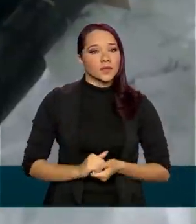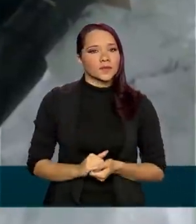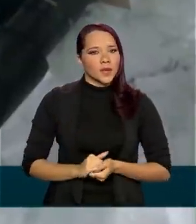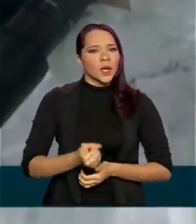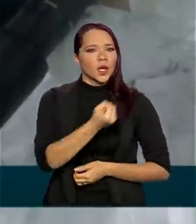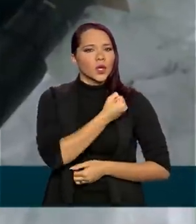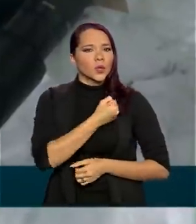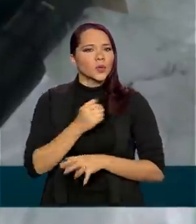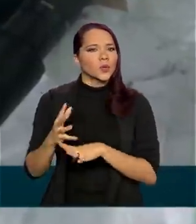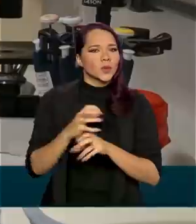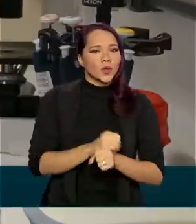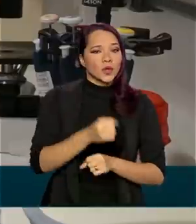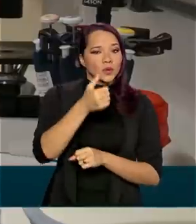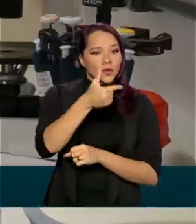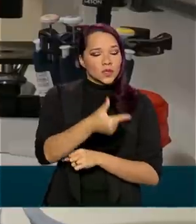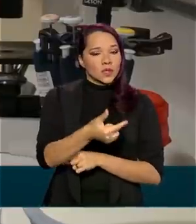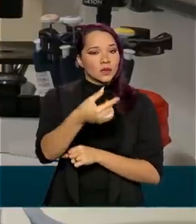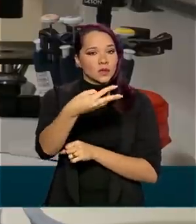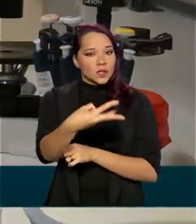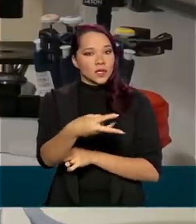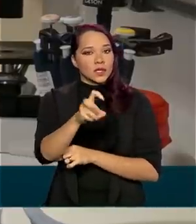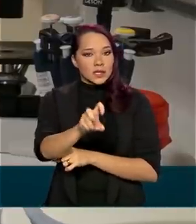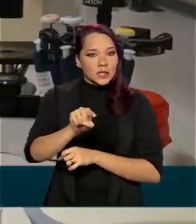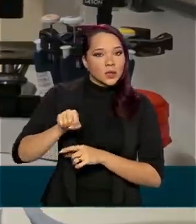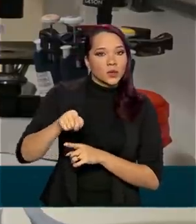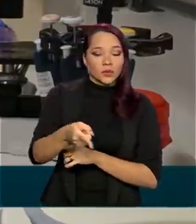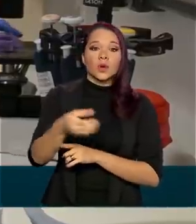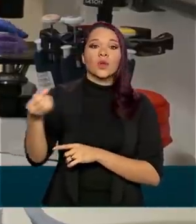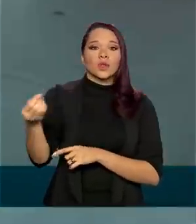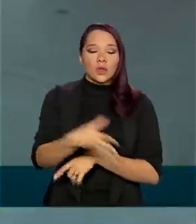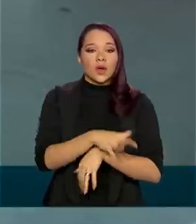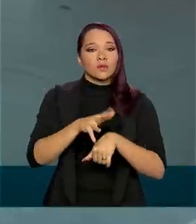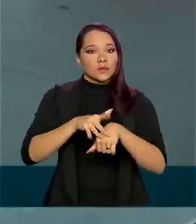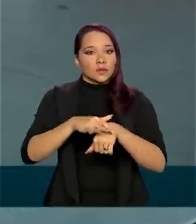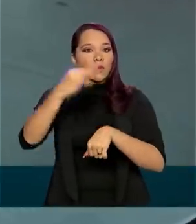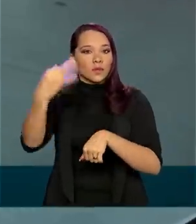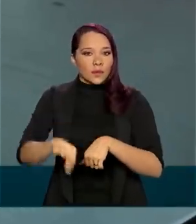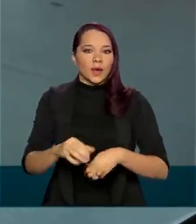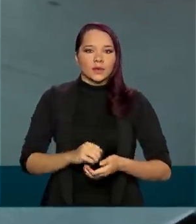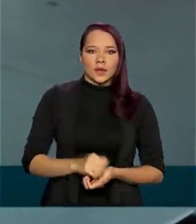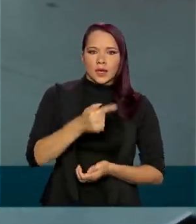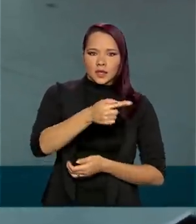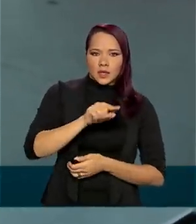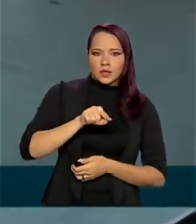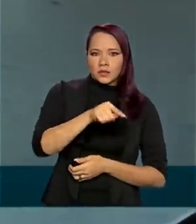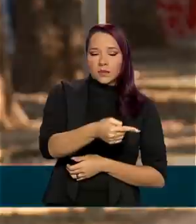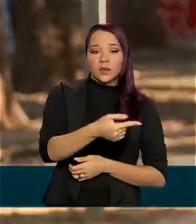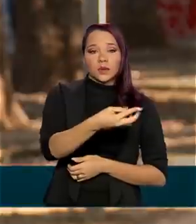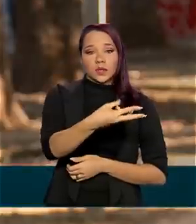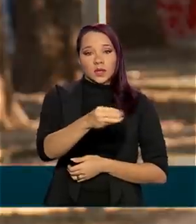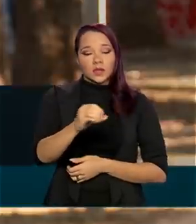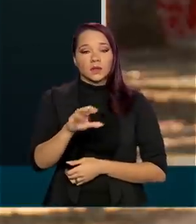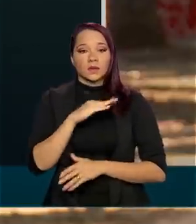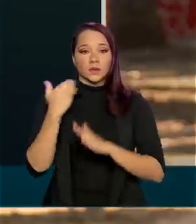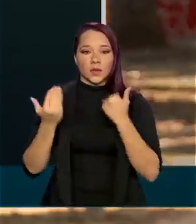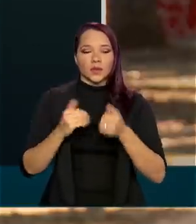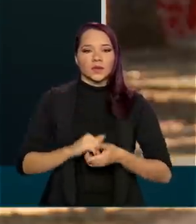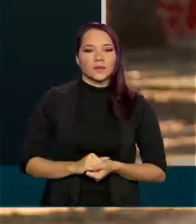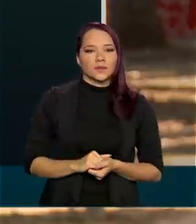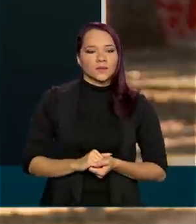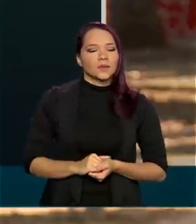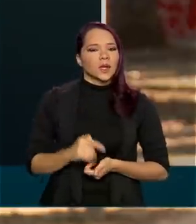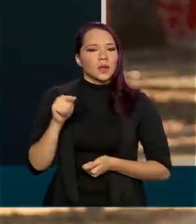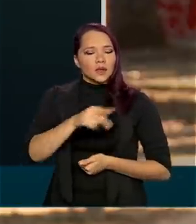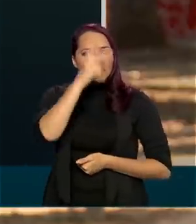números, foram cerca de 235 mil novos infectados e 7.300 óbitos. A maior parte